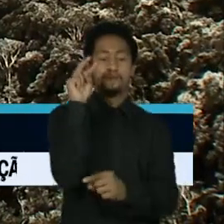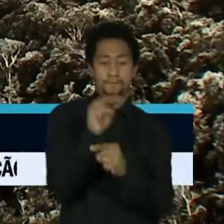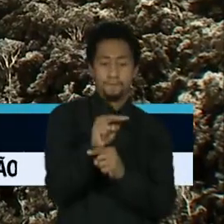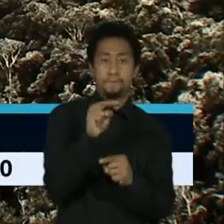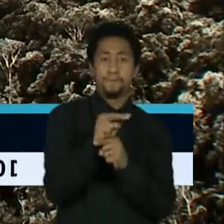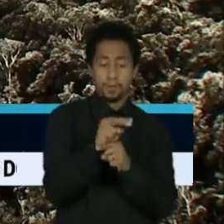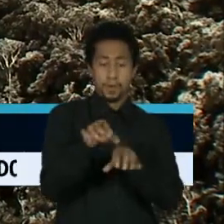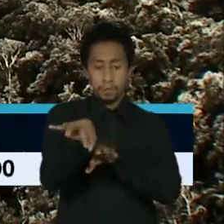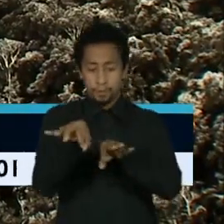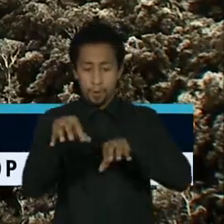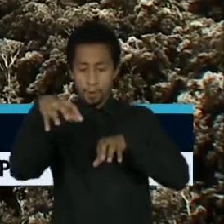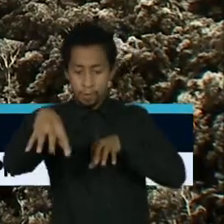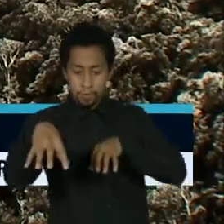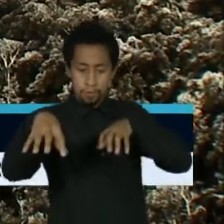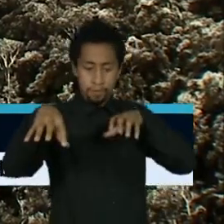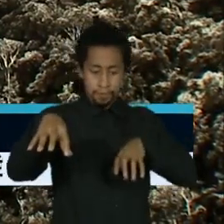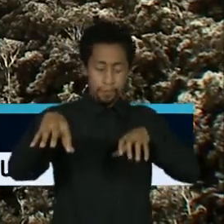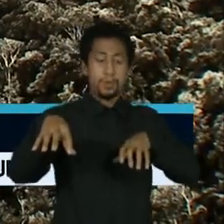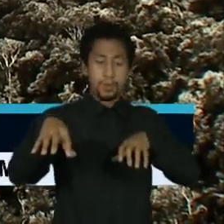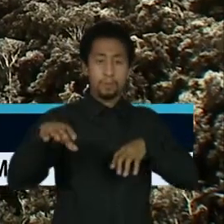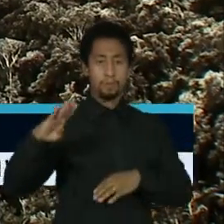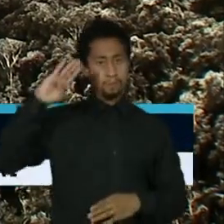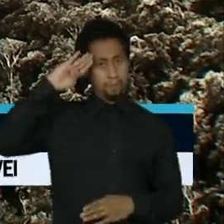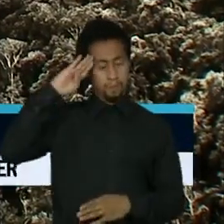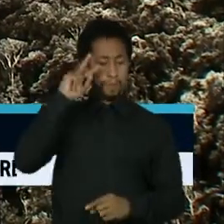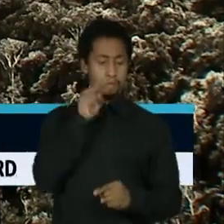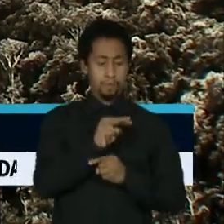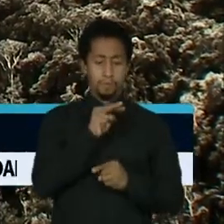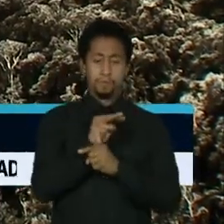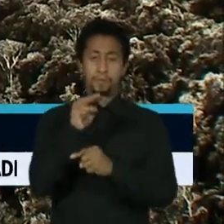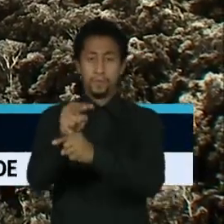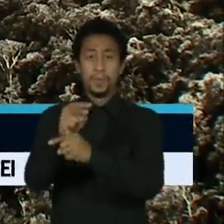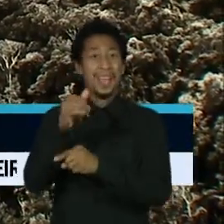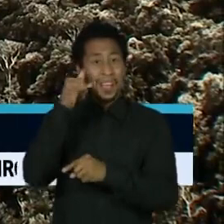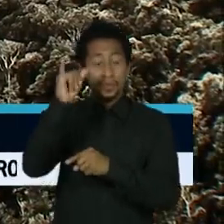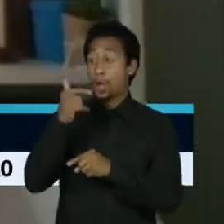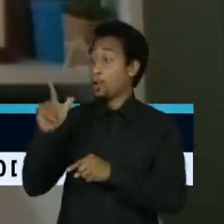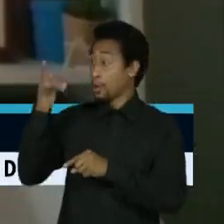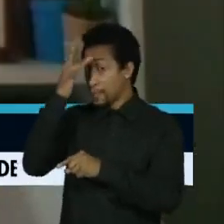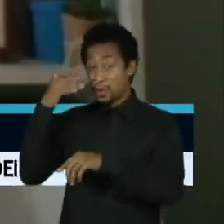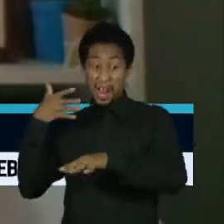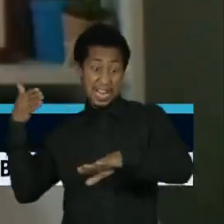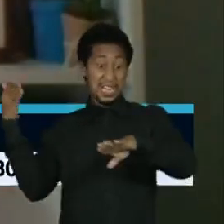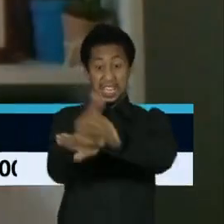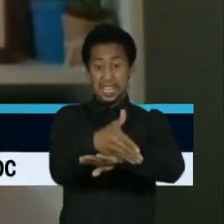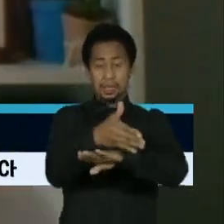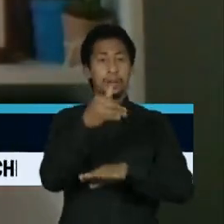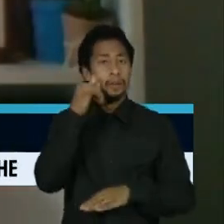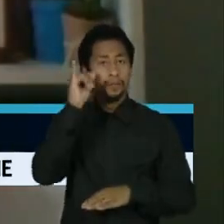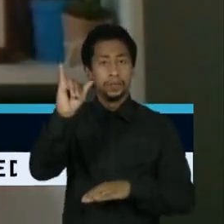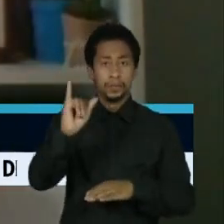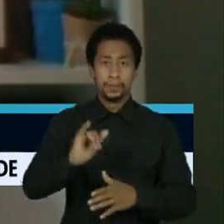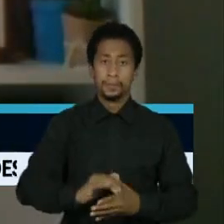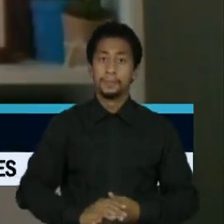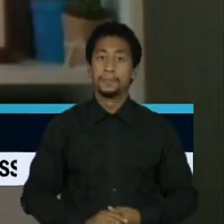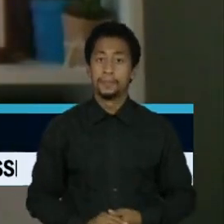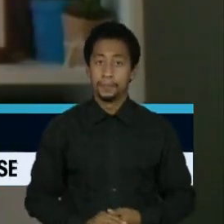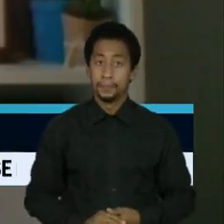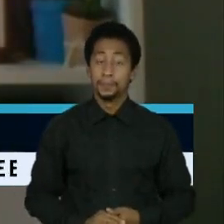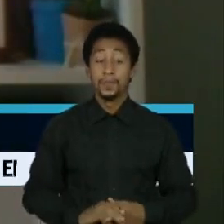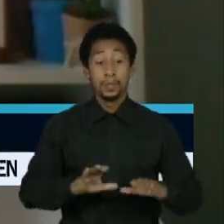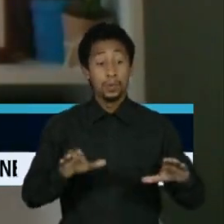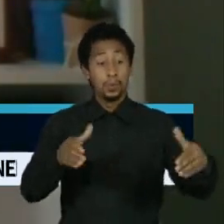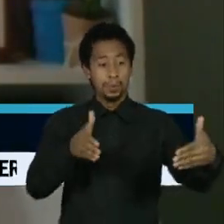instalar bases de proteção e impedir a entrada de invasores. Os moradores do entorno, onde estão esses